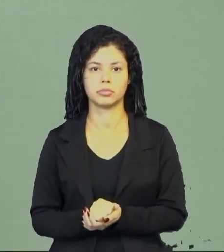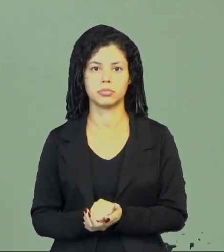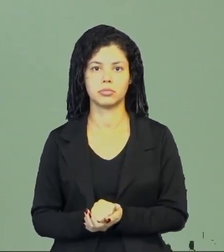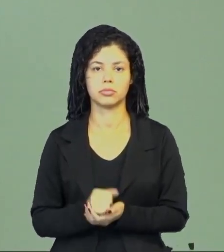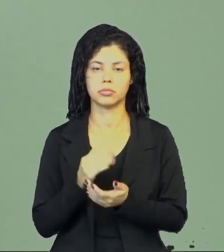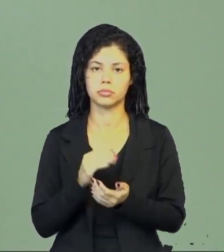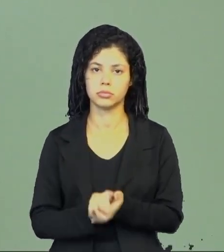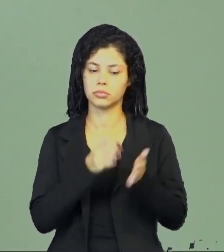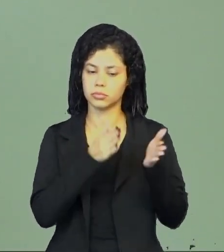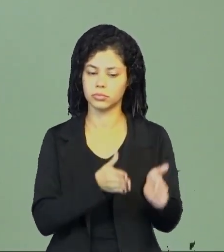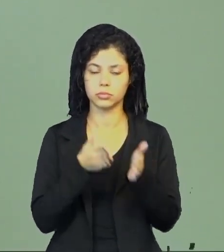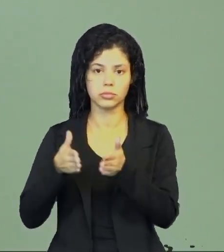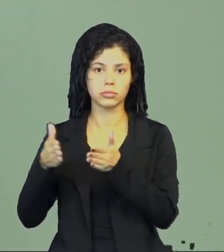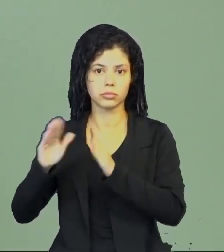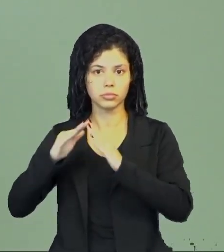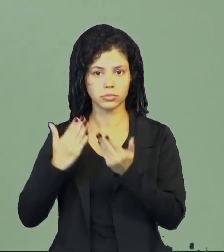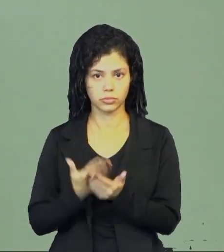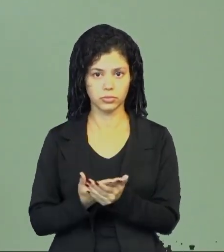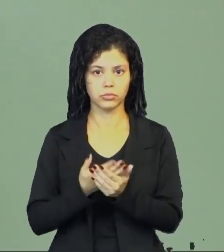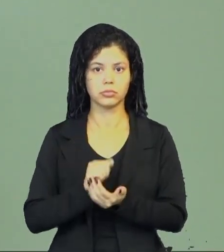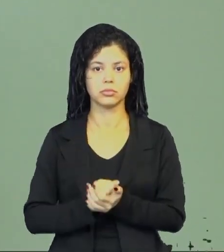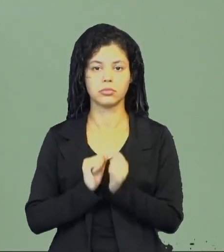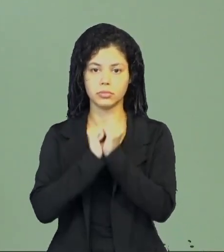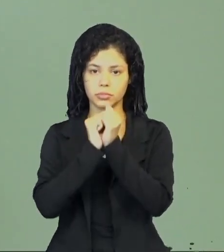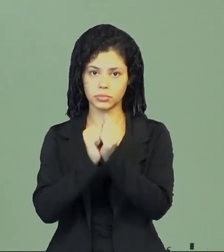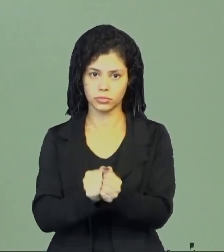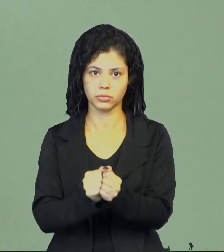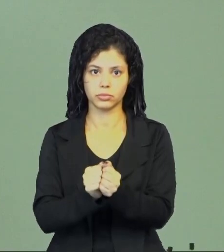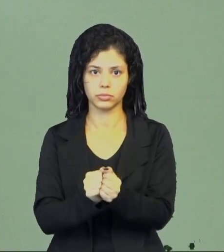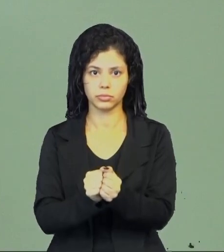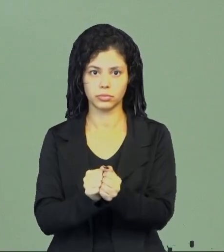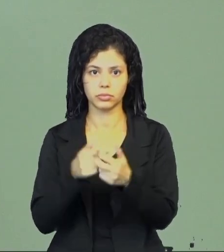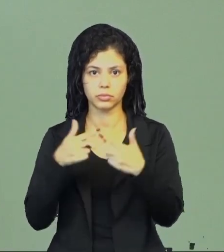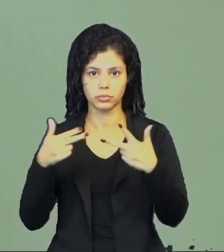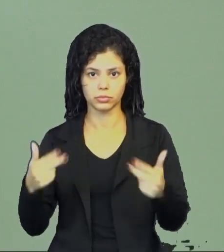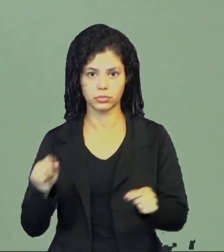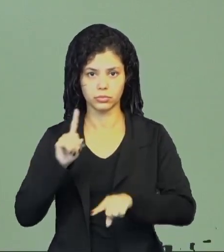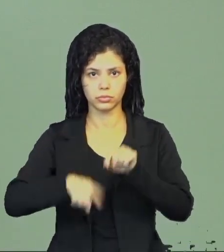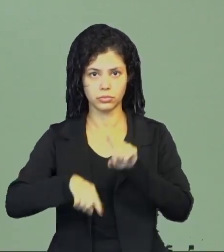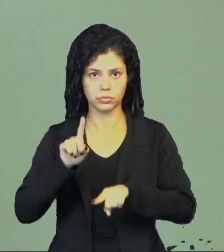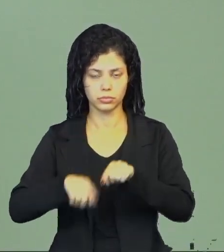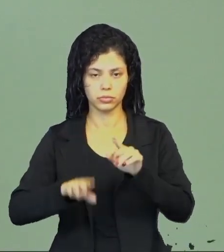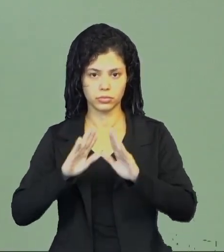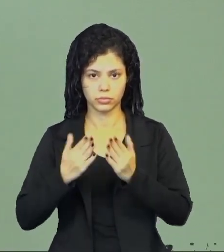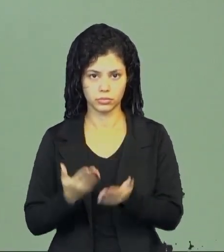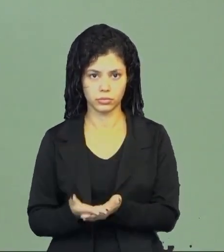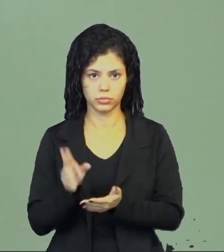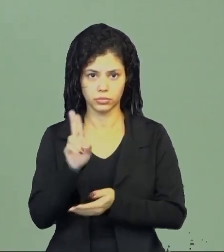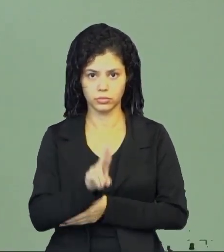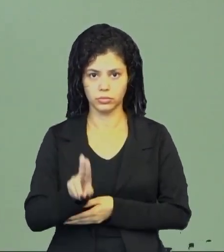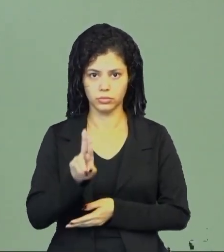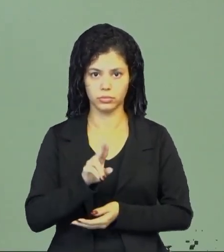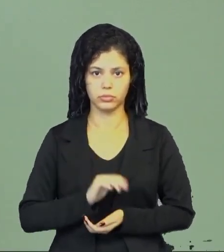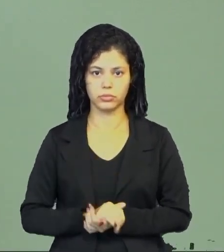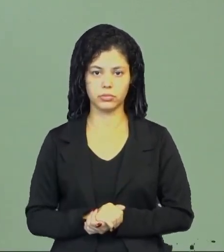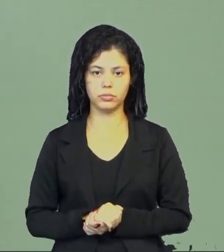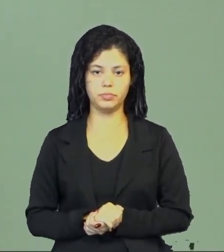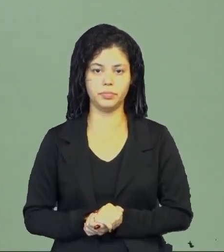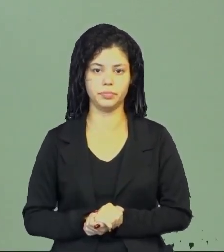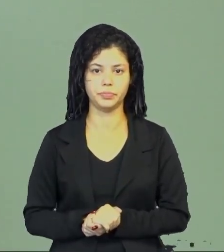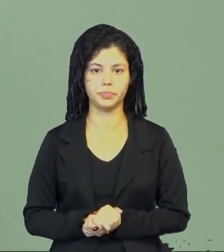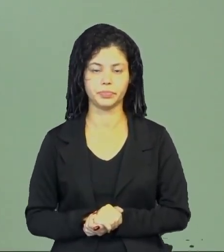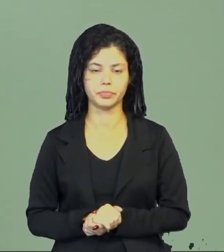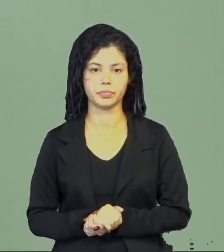da escola, que são as partes da escola, juntamente com os objetos, os materiales escolares, os útiles escolares, que são